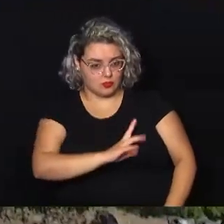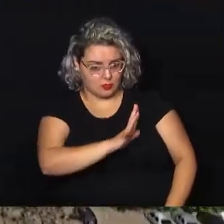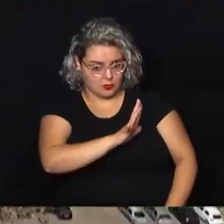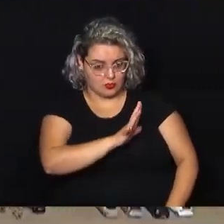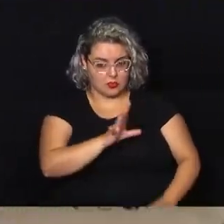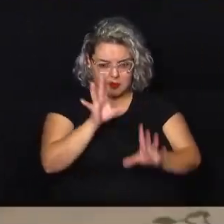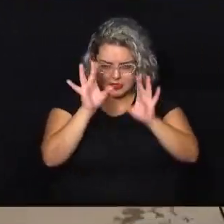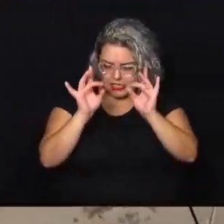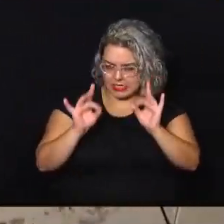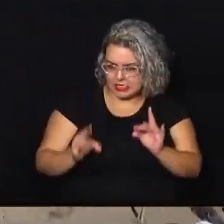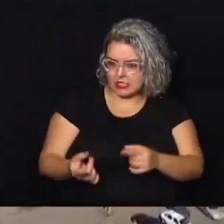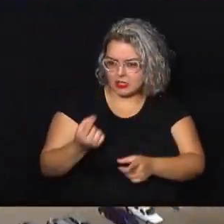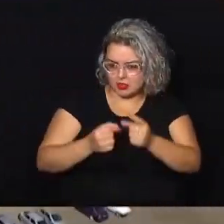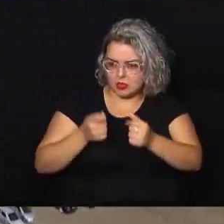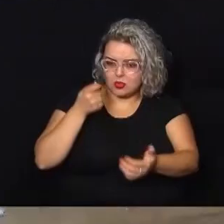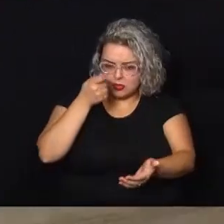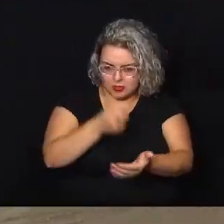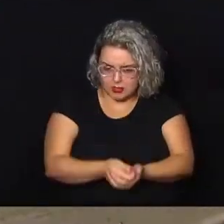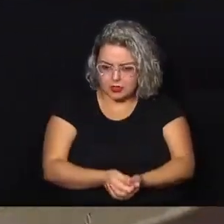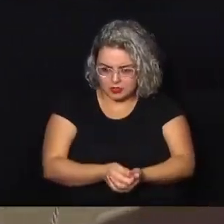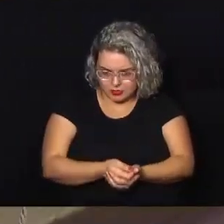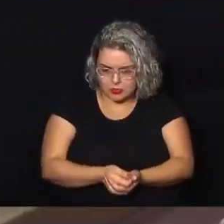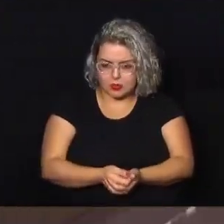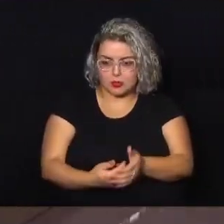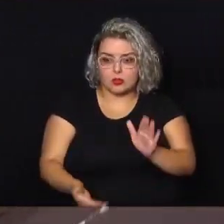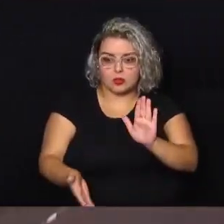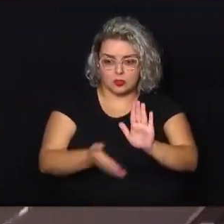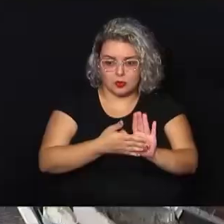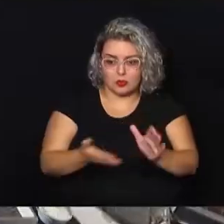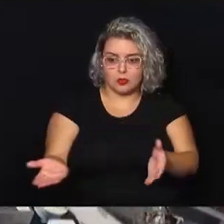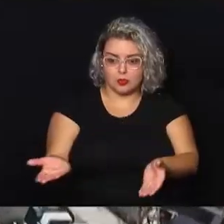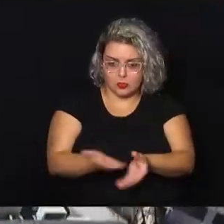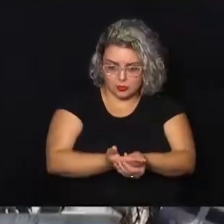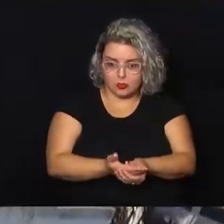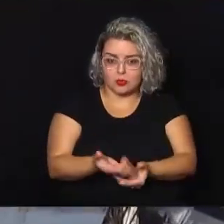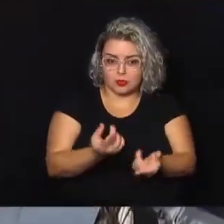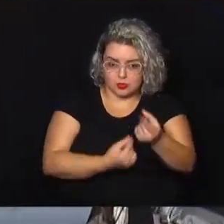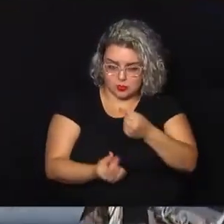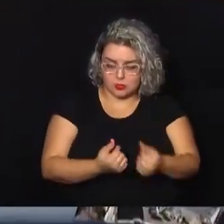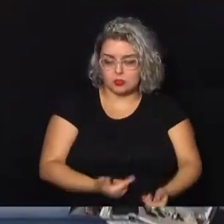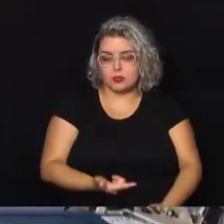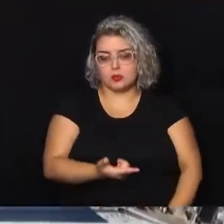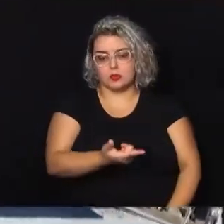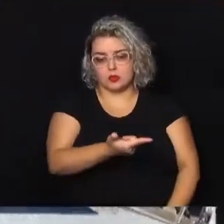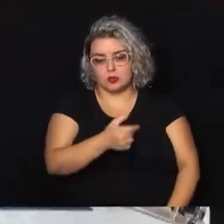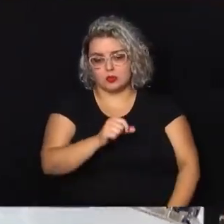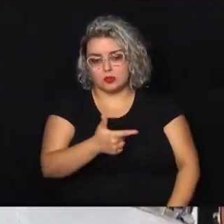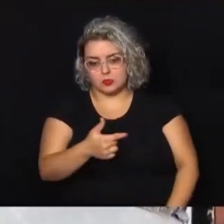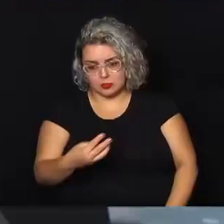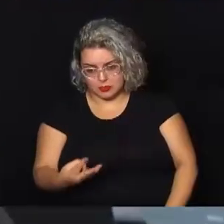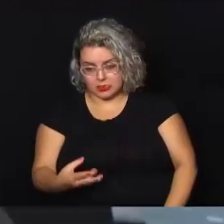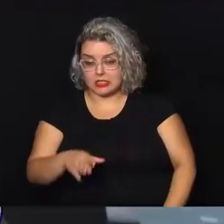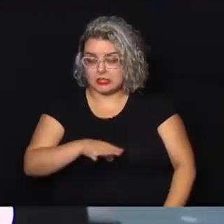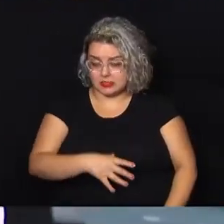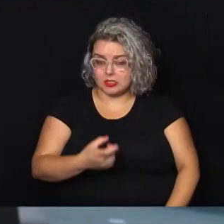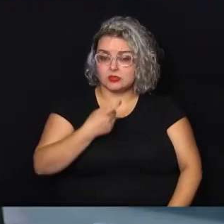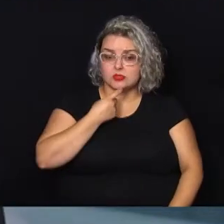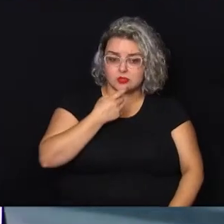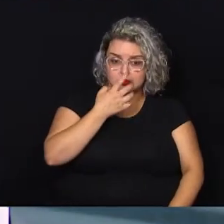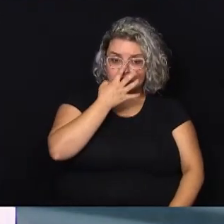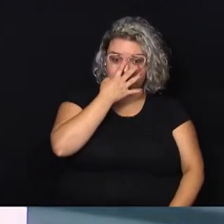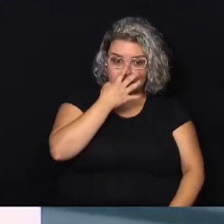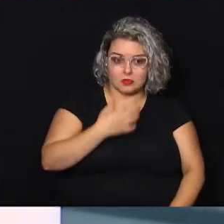detalhou as emendas impositivas que protocolou para o orçamento 2023 da cidade de Campinas. O